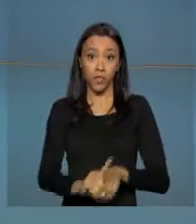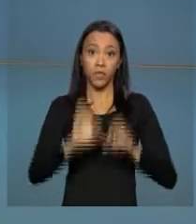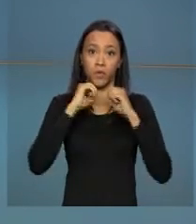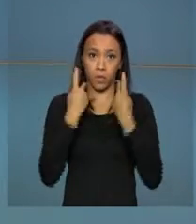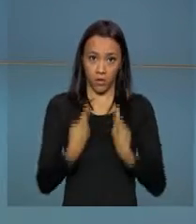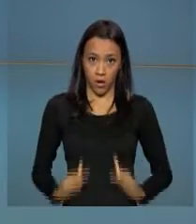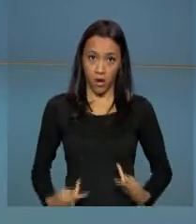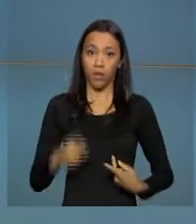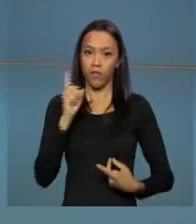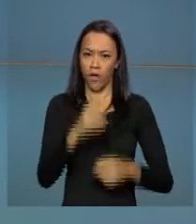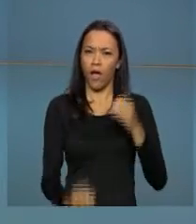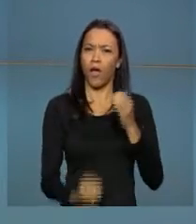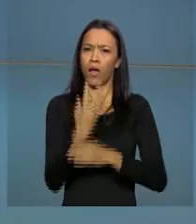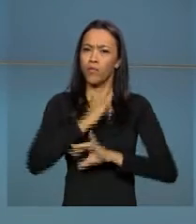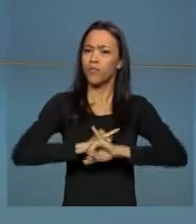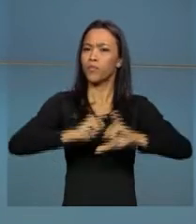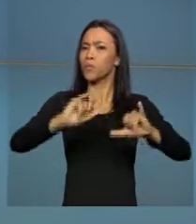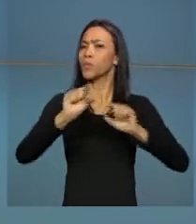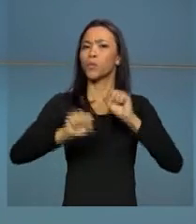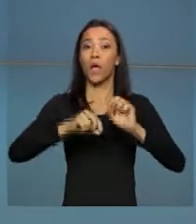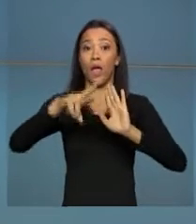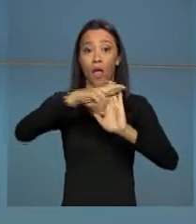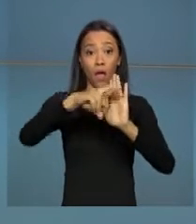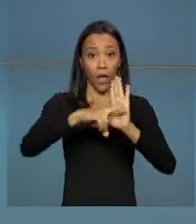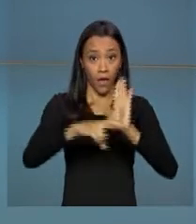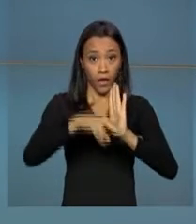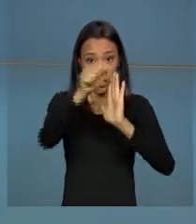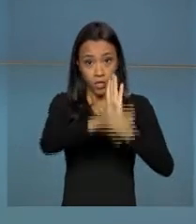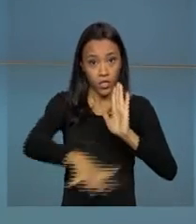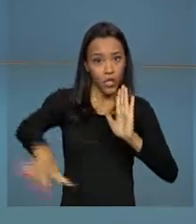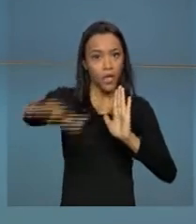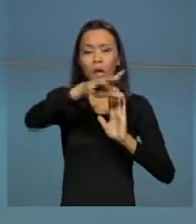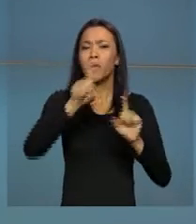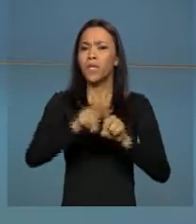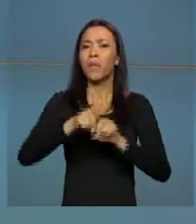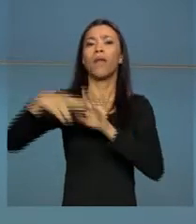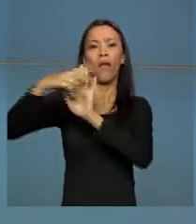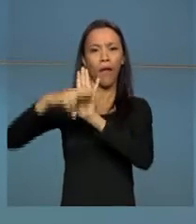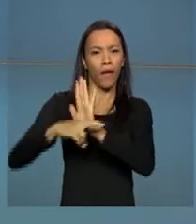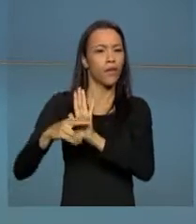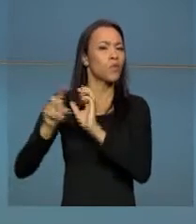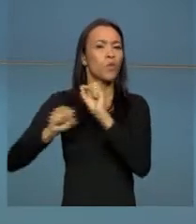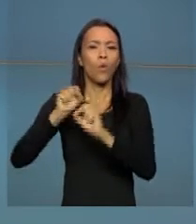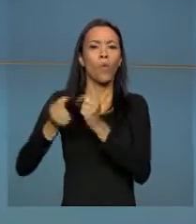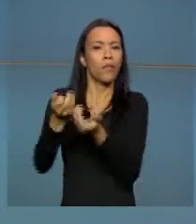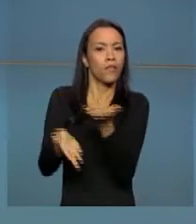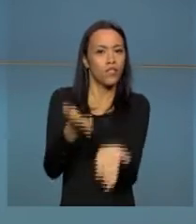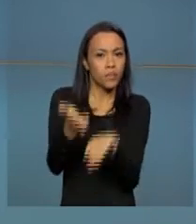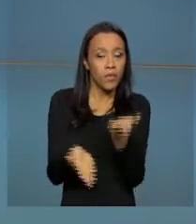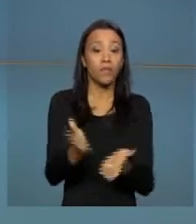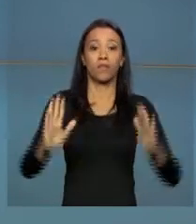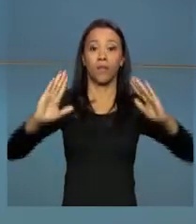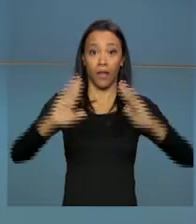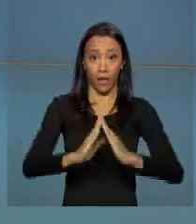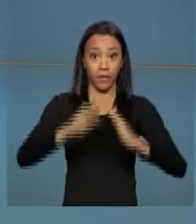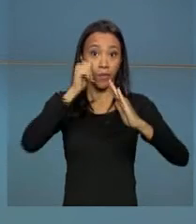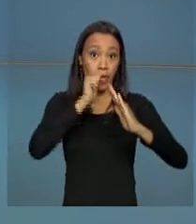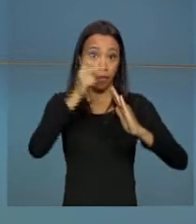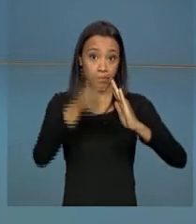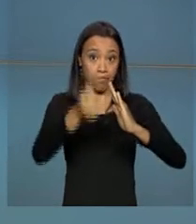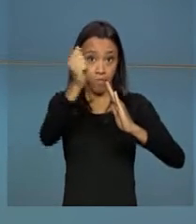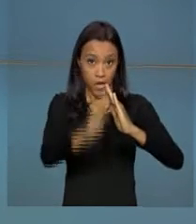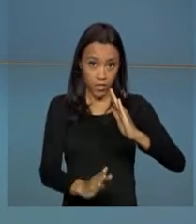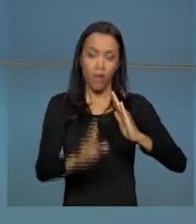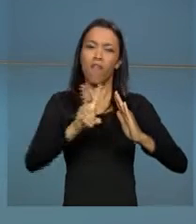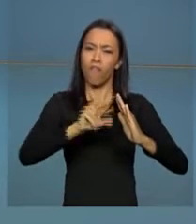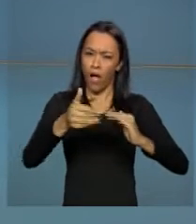Humanos lança as diretrizes gerais e o protocolo de atendimento da Casa da Mulher Brasileira. Durante o evento, vão ser apresentados